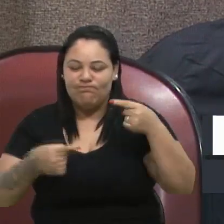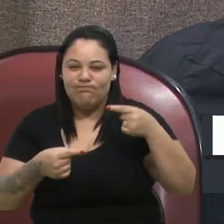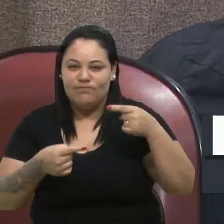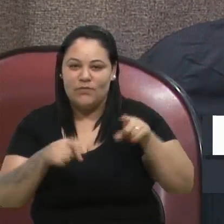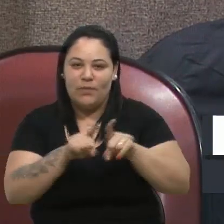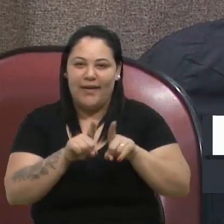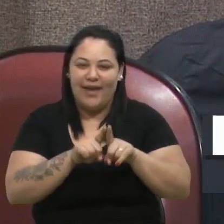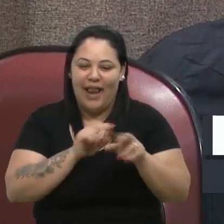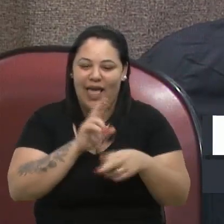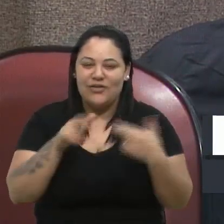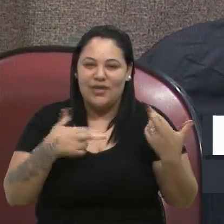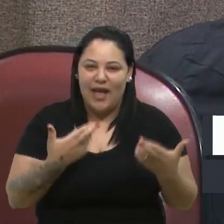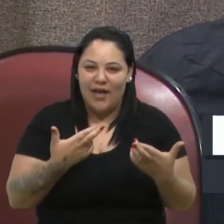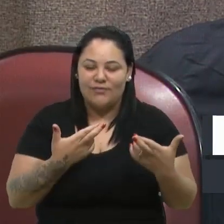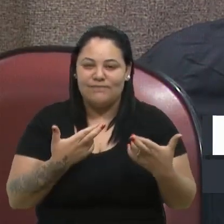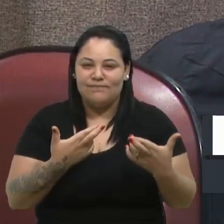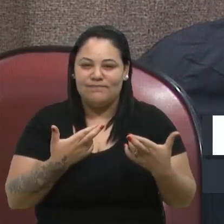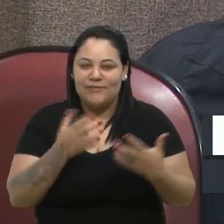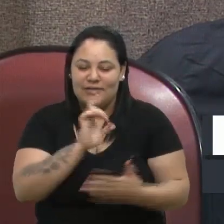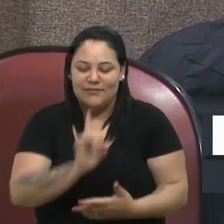às deficiências.